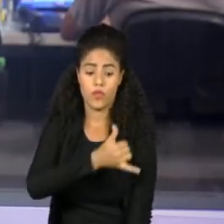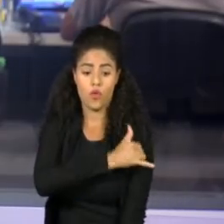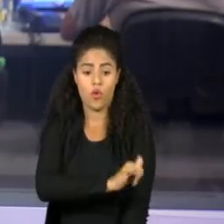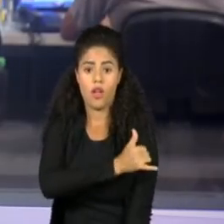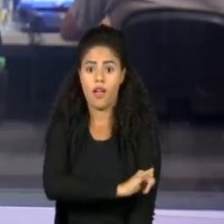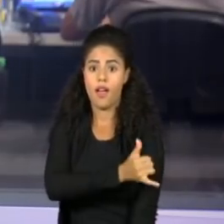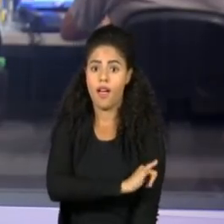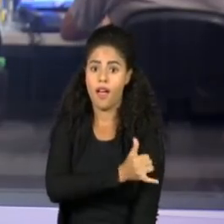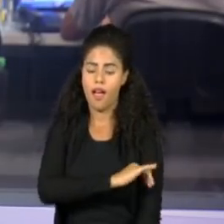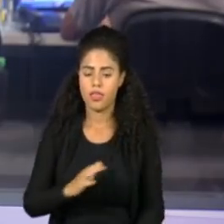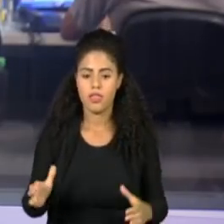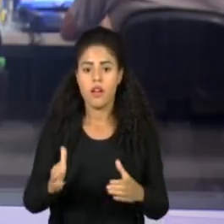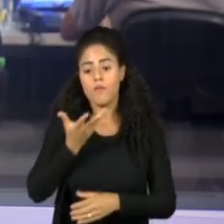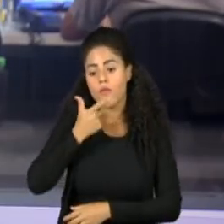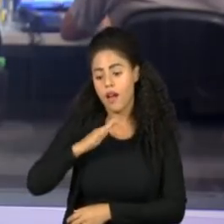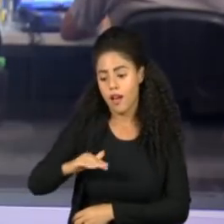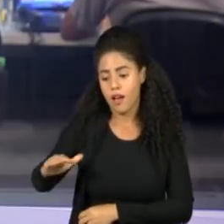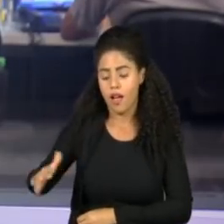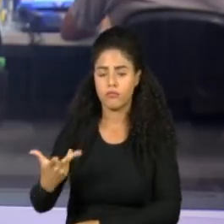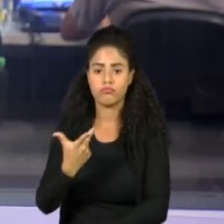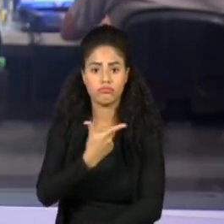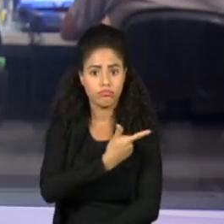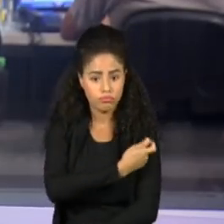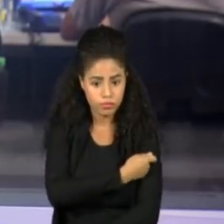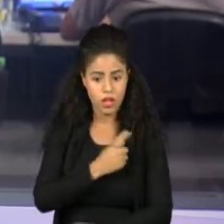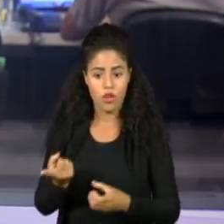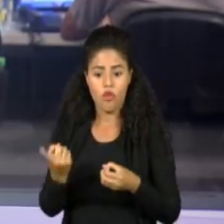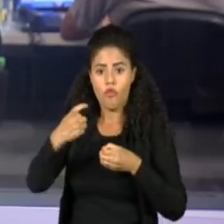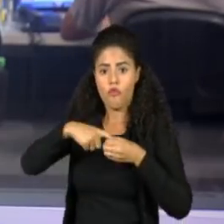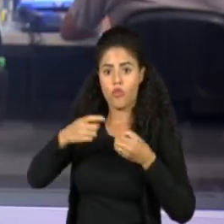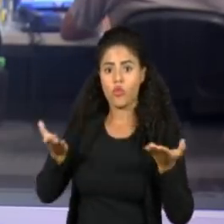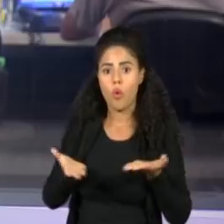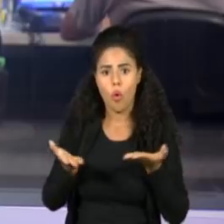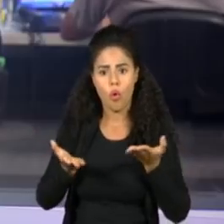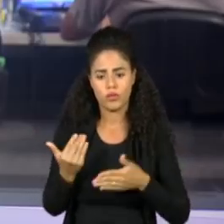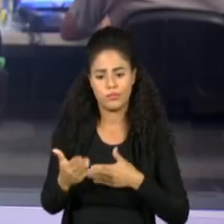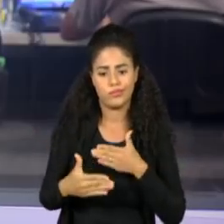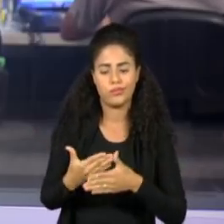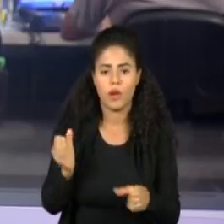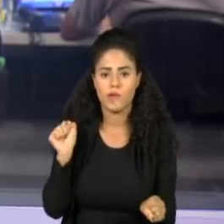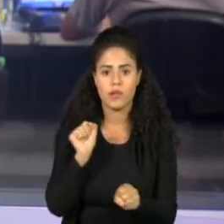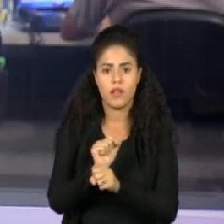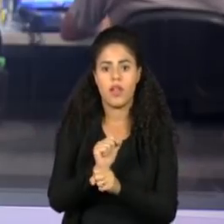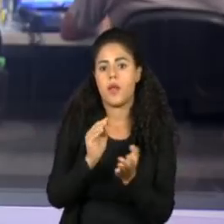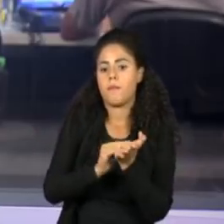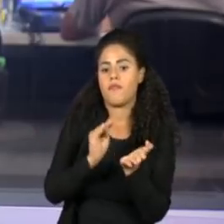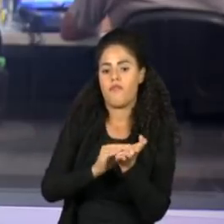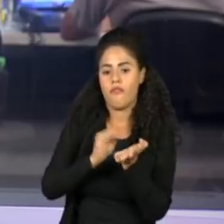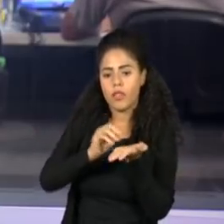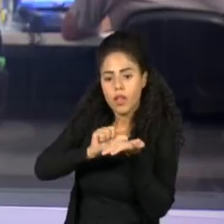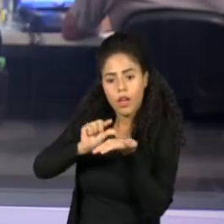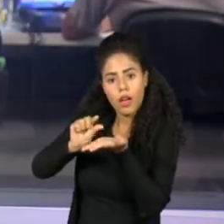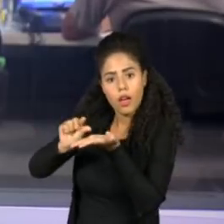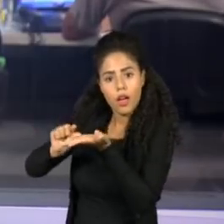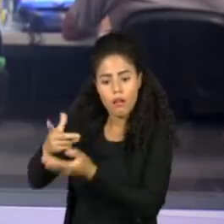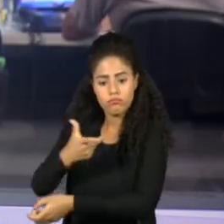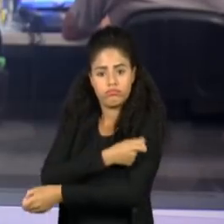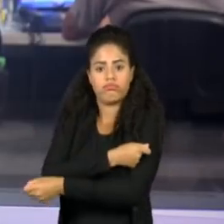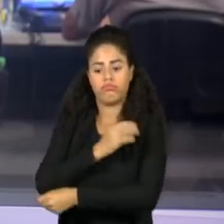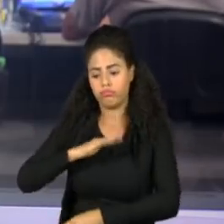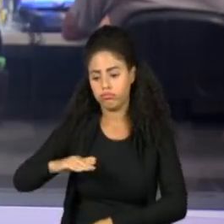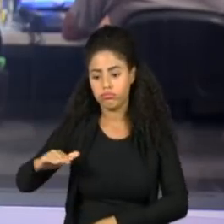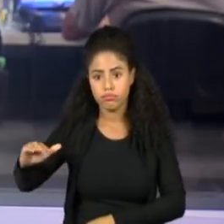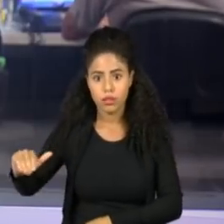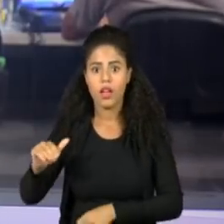de vacinação infantil da Covid-19 foi retomada hoje, depois de uma interrupção por falta de imunizantes. Nesta quarta